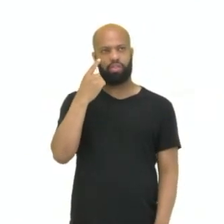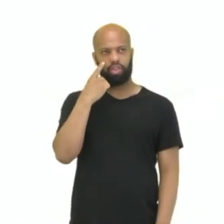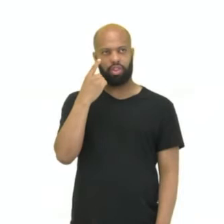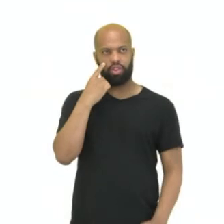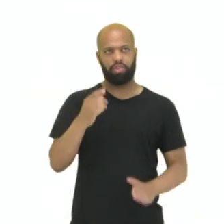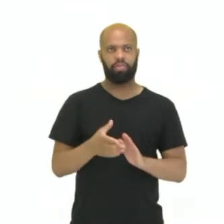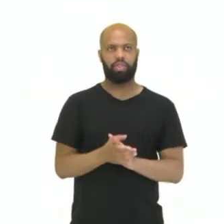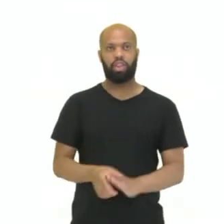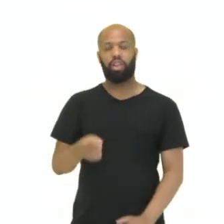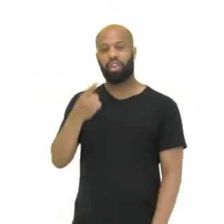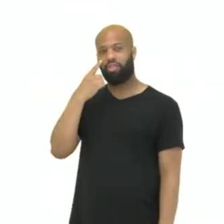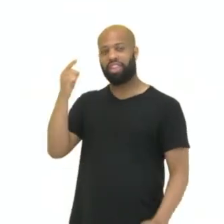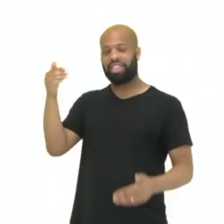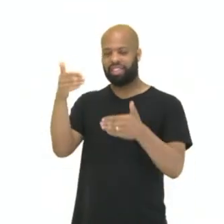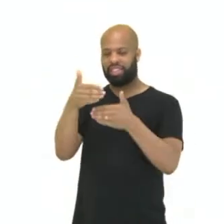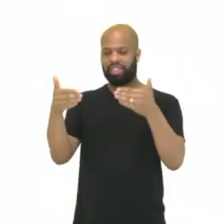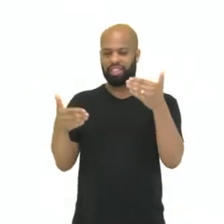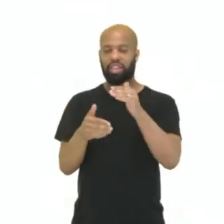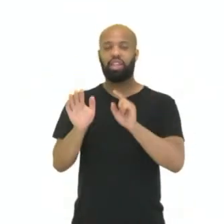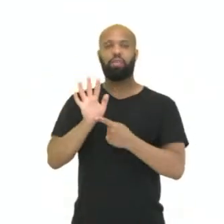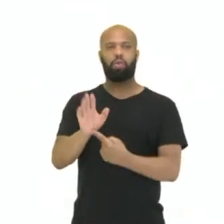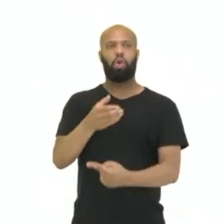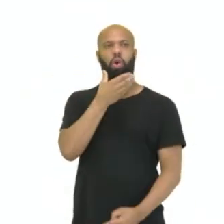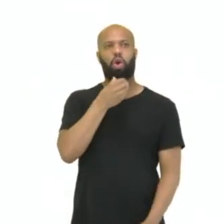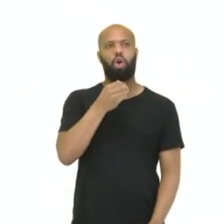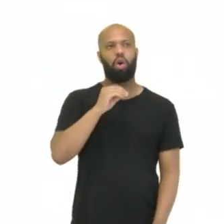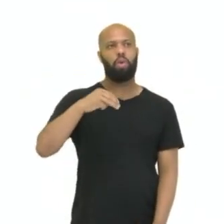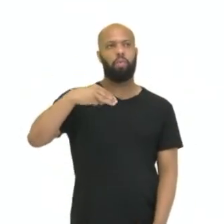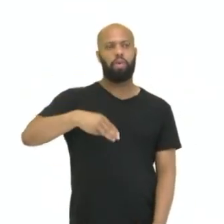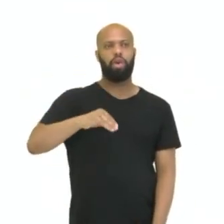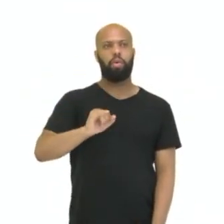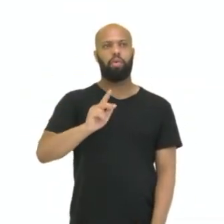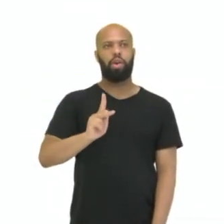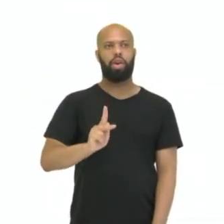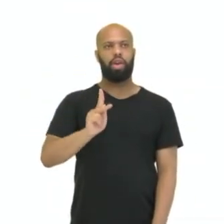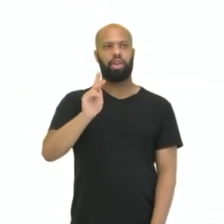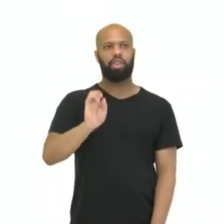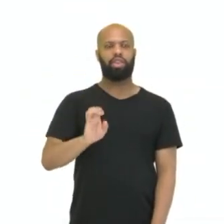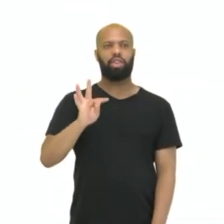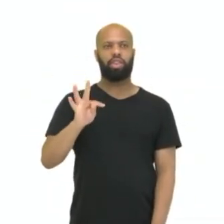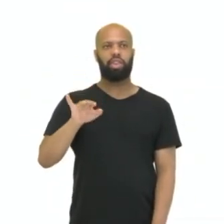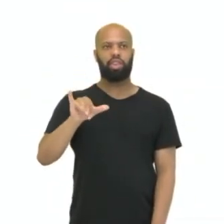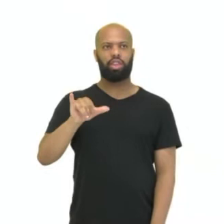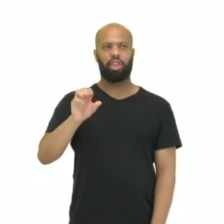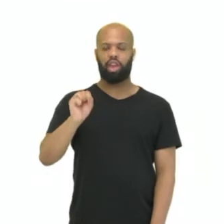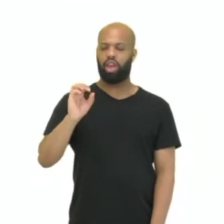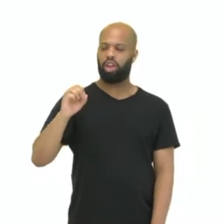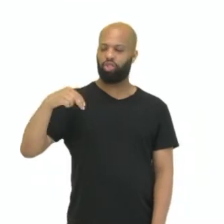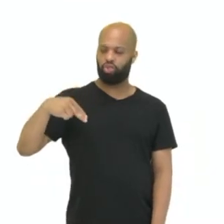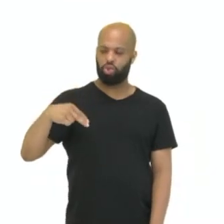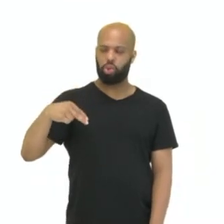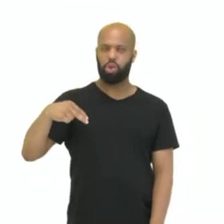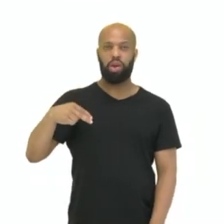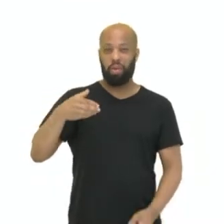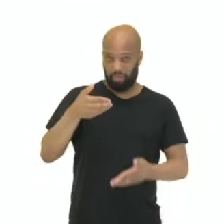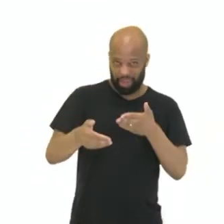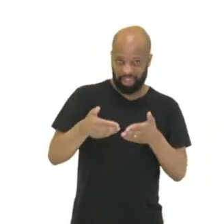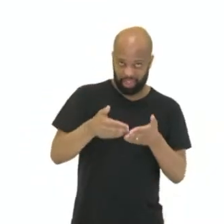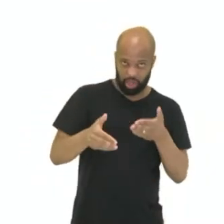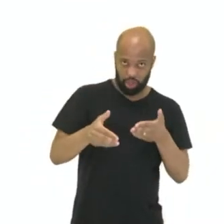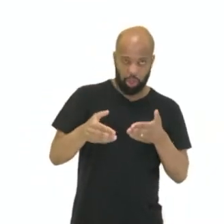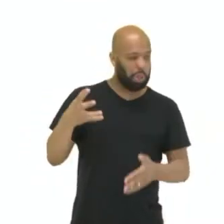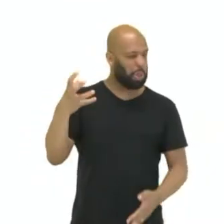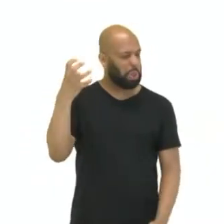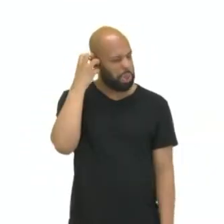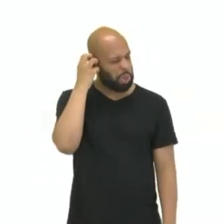Nesse slide aqui, traz o Mike Tyson mordendo a orelha do Evandro Holyfield. Como que ele reagiu à luta? Ele estava